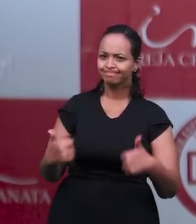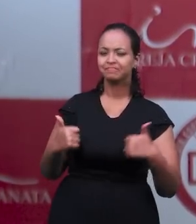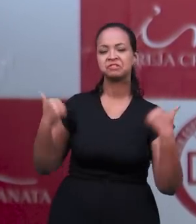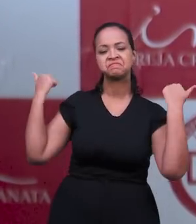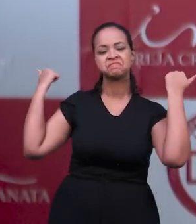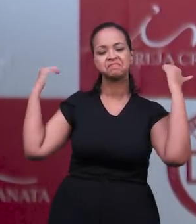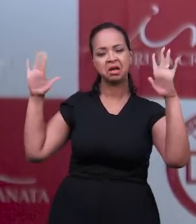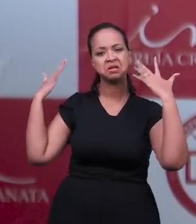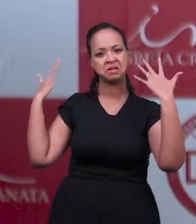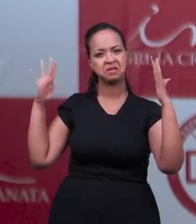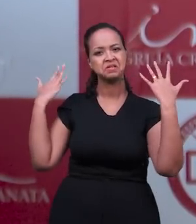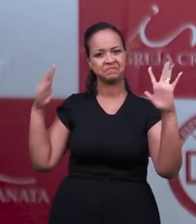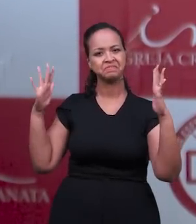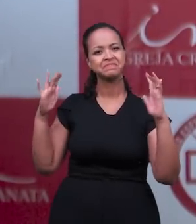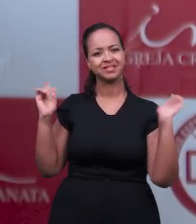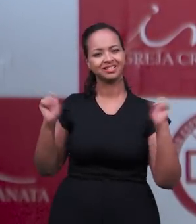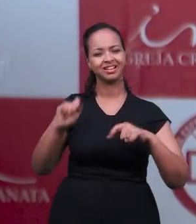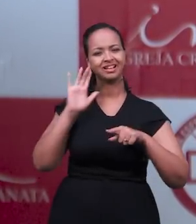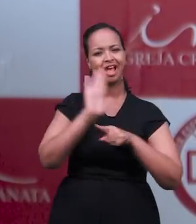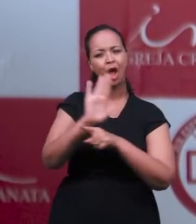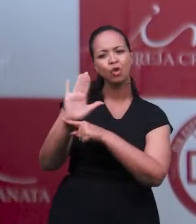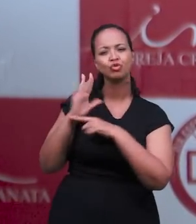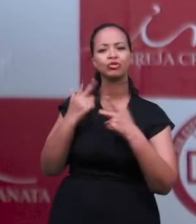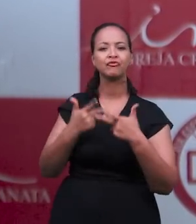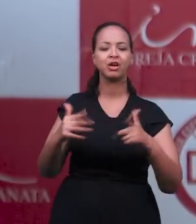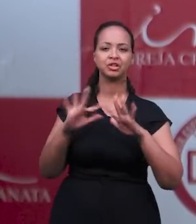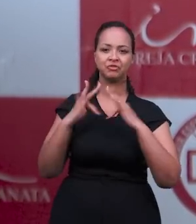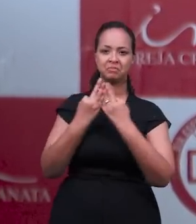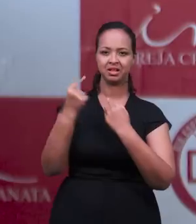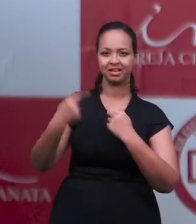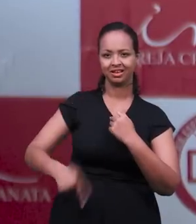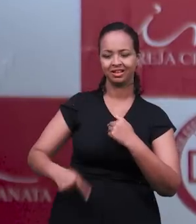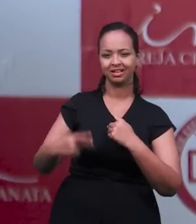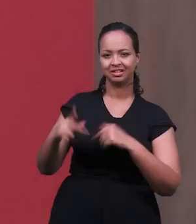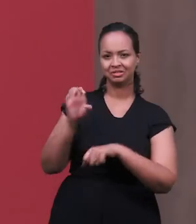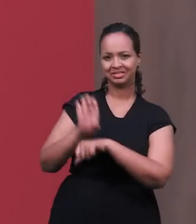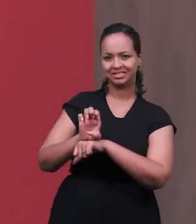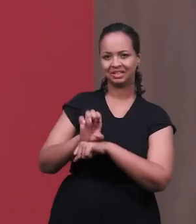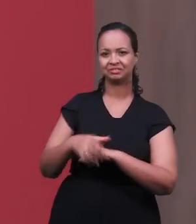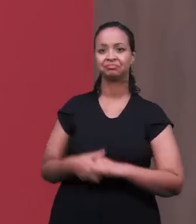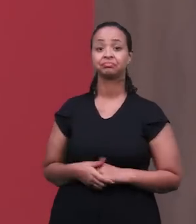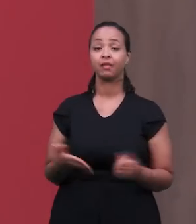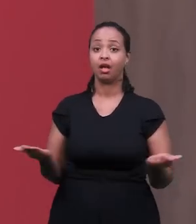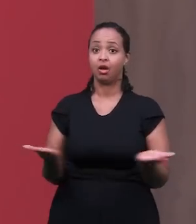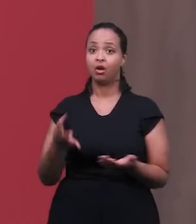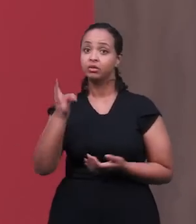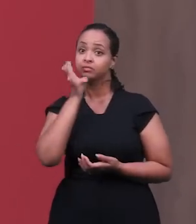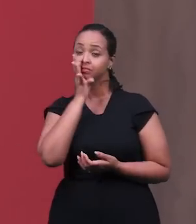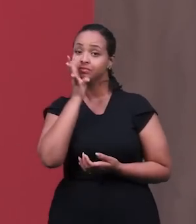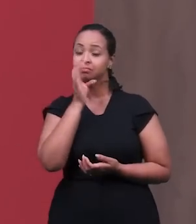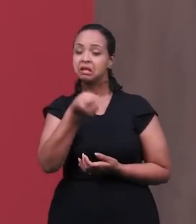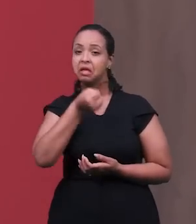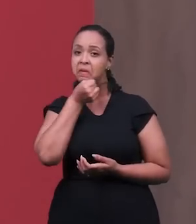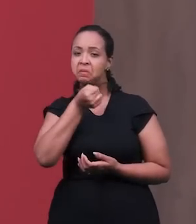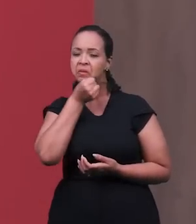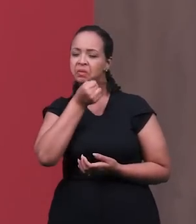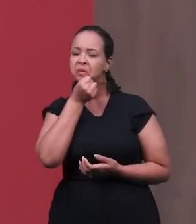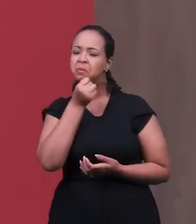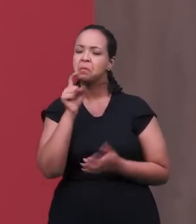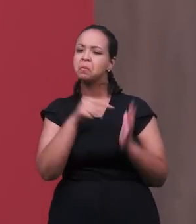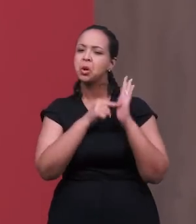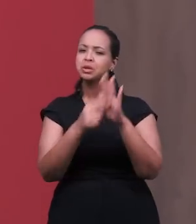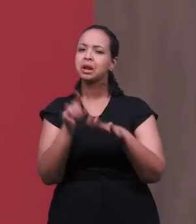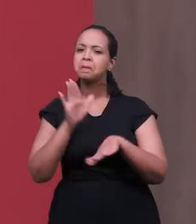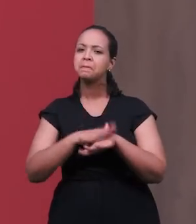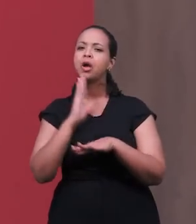Então, parabéns, porque esse trabalho leva dignidade a muitas famílias do nosso Estado. E agora nós vamos assistir a uma reportagem para